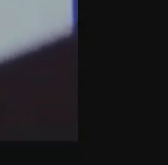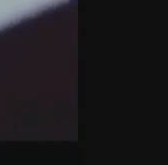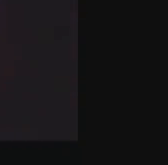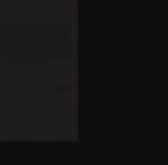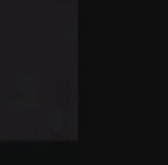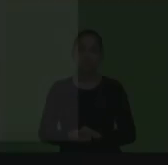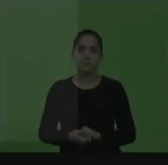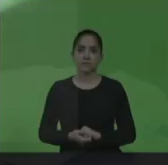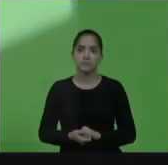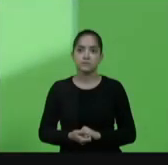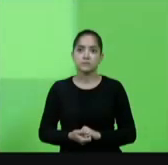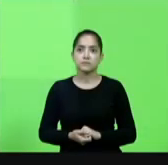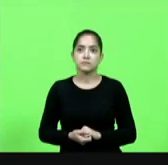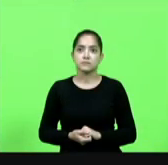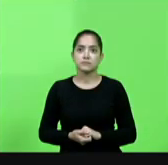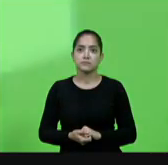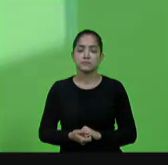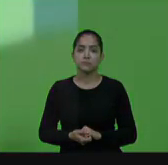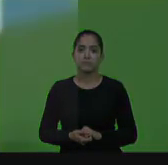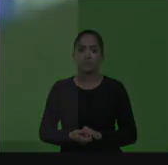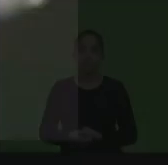Estê nas suas mãos, Pai.